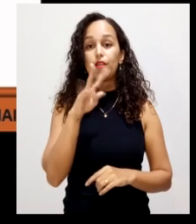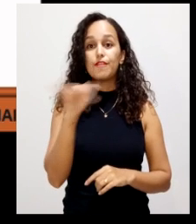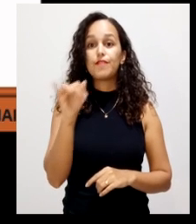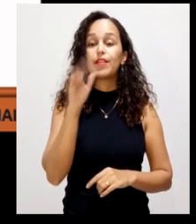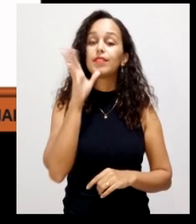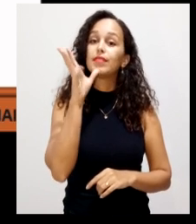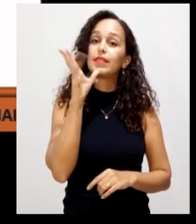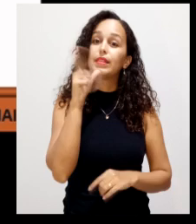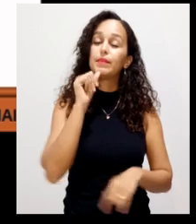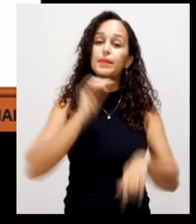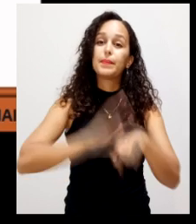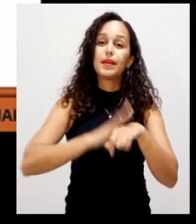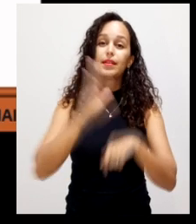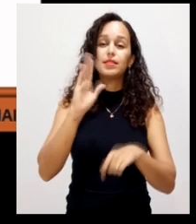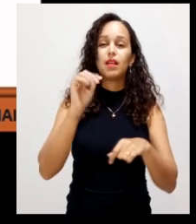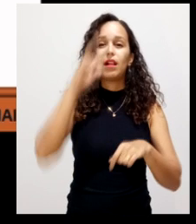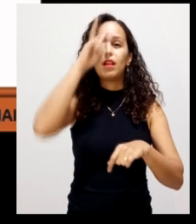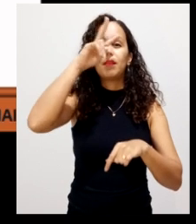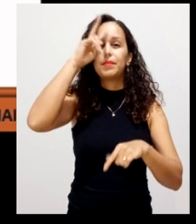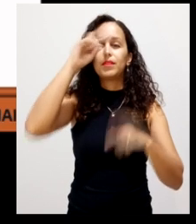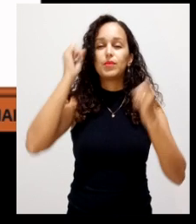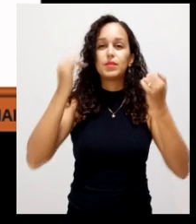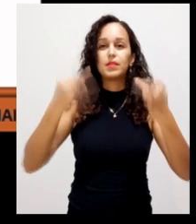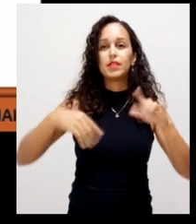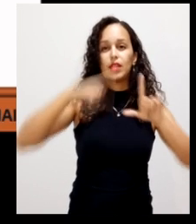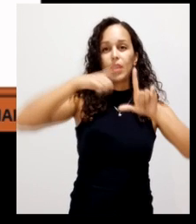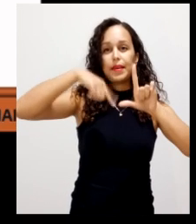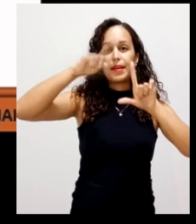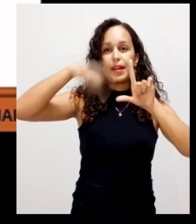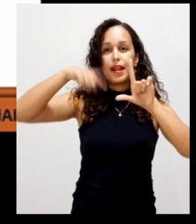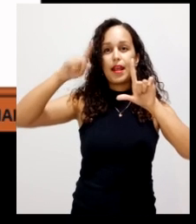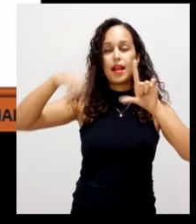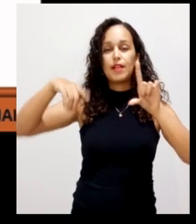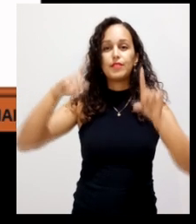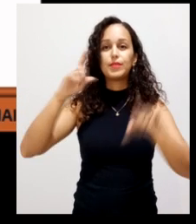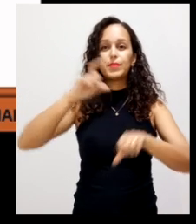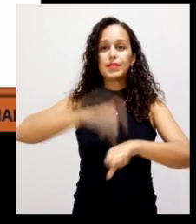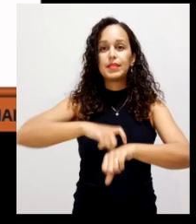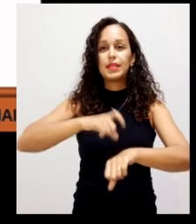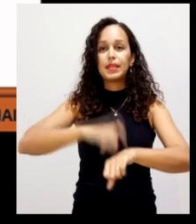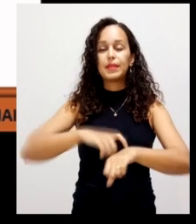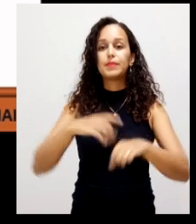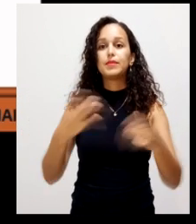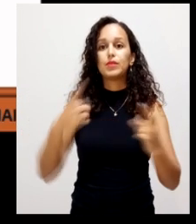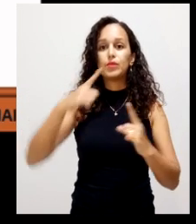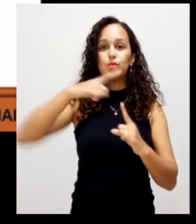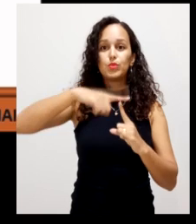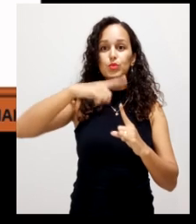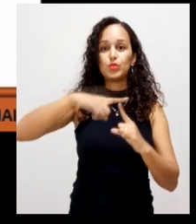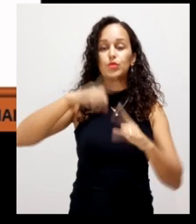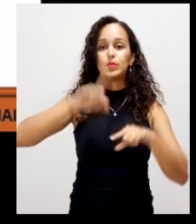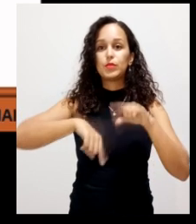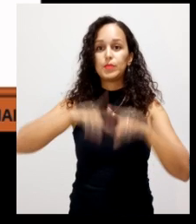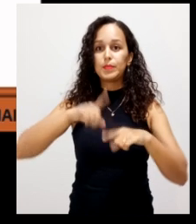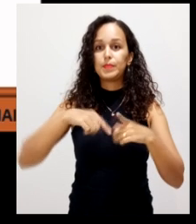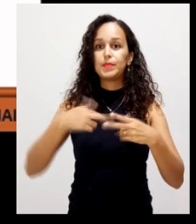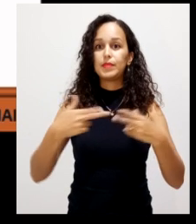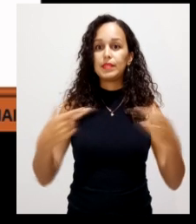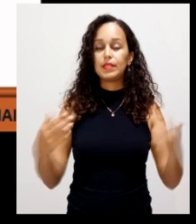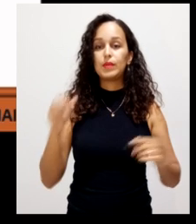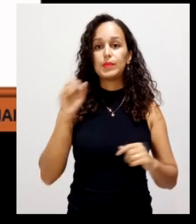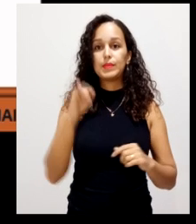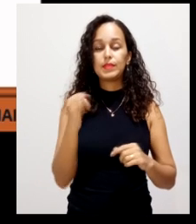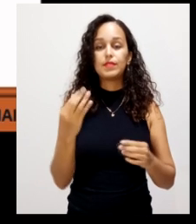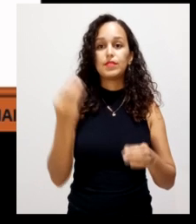Então, quando eu falo aquela questão do tempo naquele gráfico, também muito tem a ver com o tipo de material. Então, se você coloca o material como material